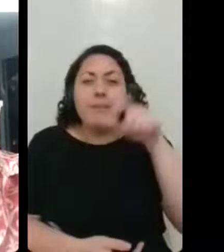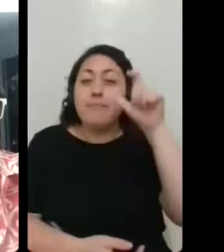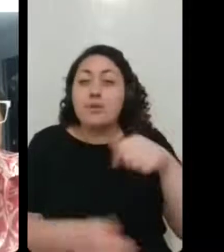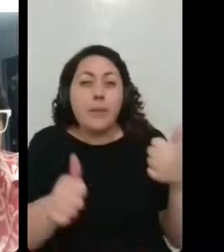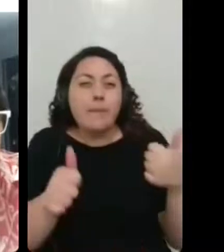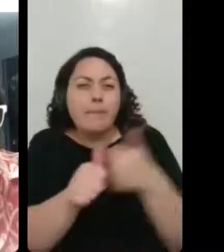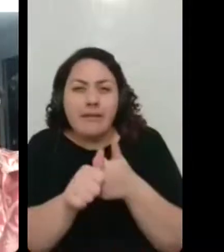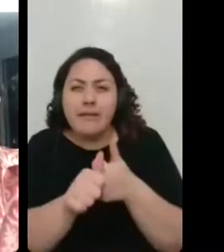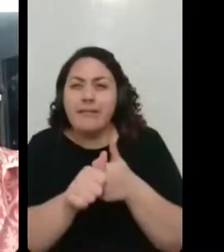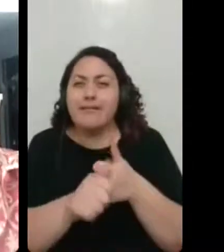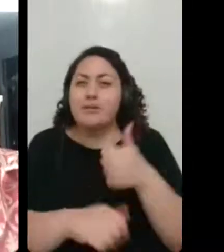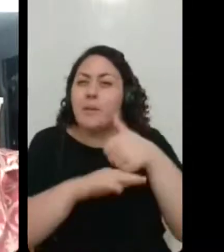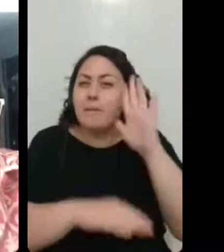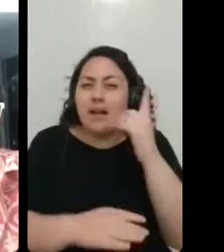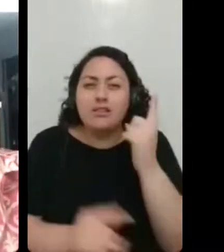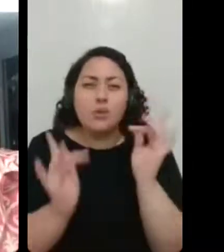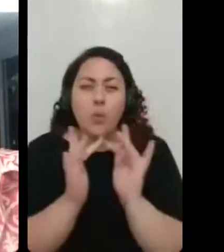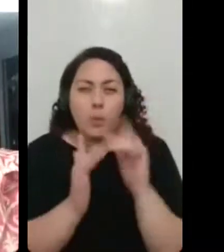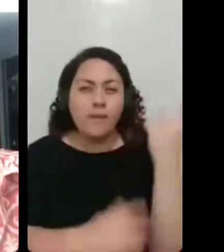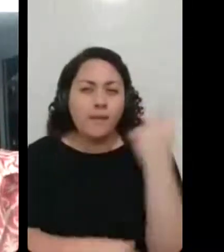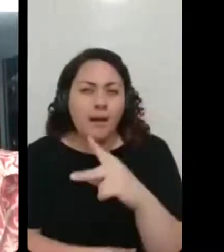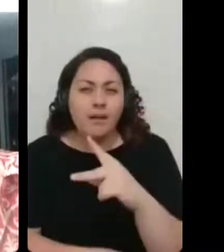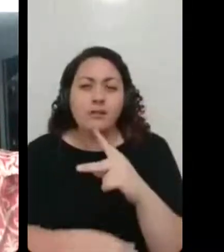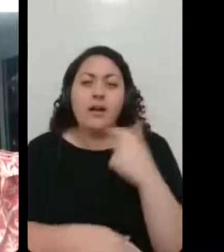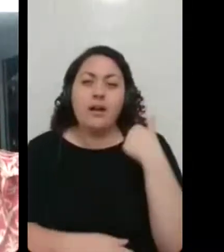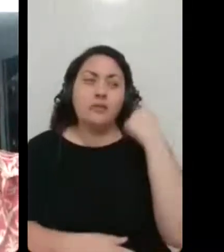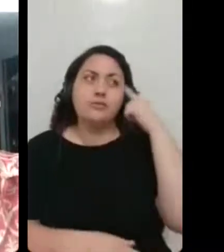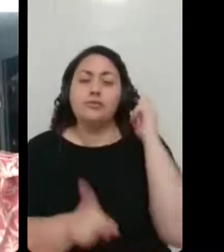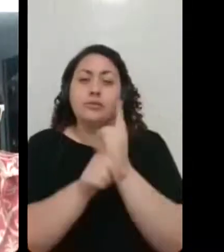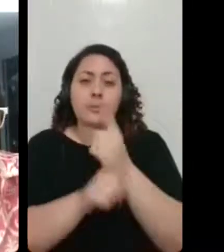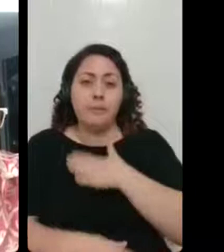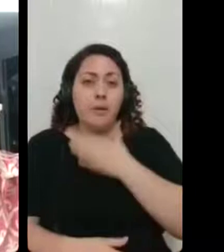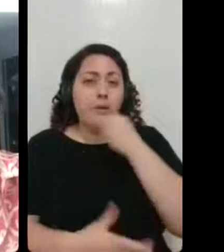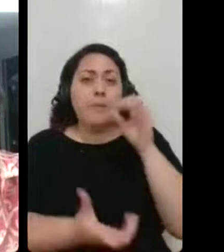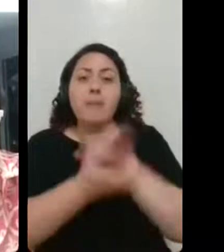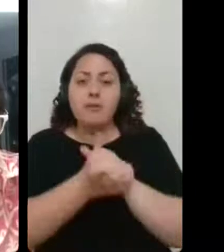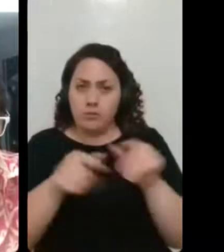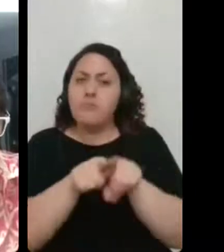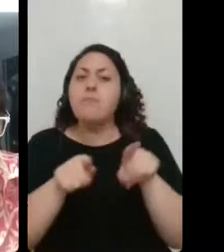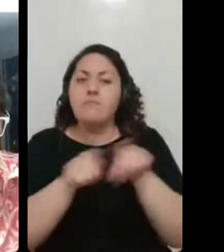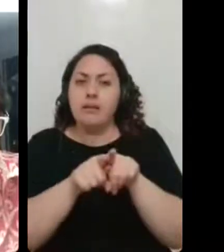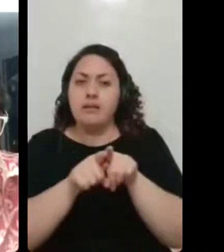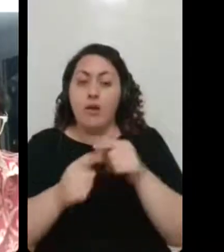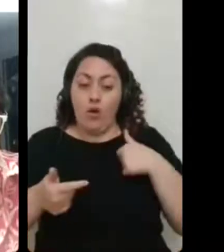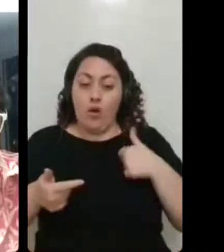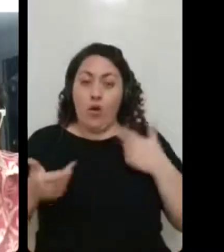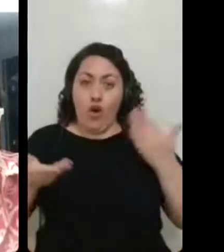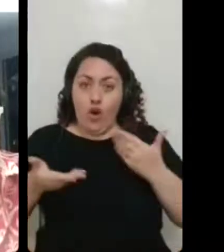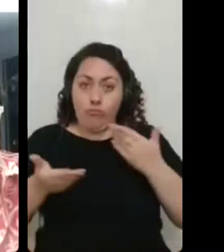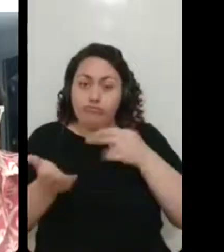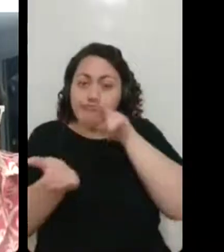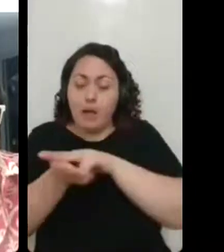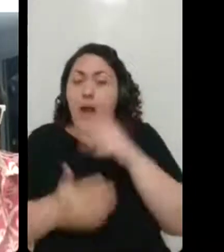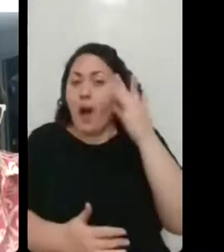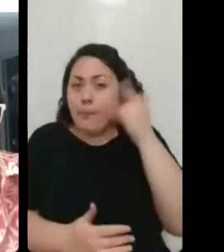é muito mais íntimo, né? E aí, eu fiquei sabendo que meu marido tinha internado, então, no dia seguinte, é o meu. Mas,